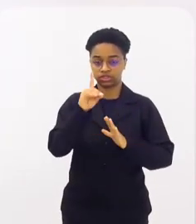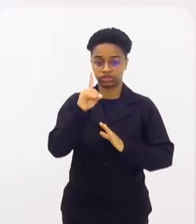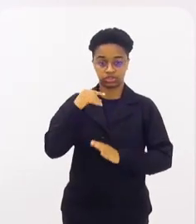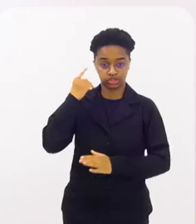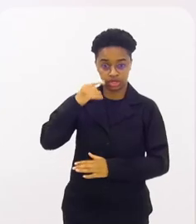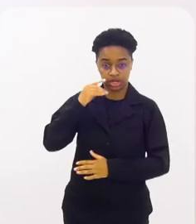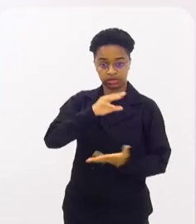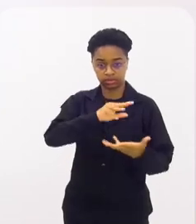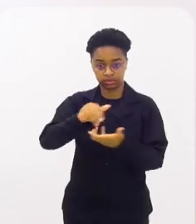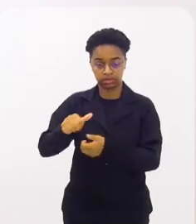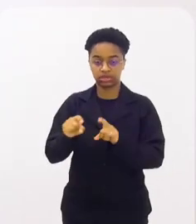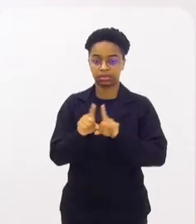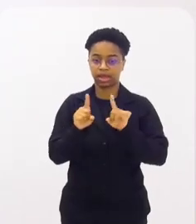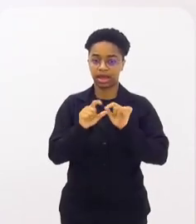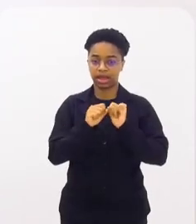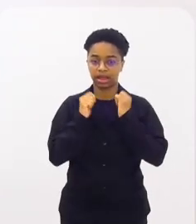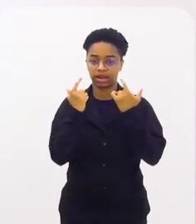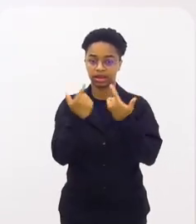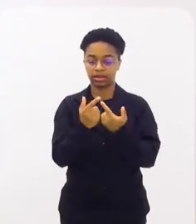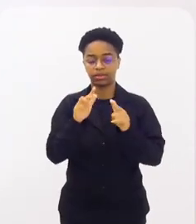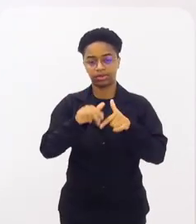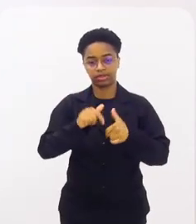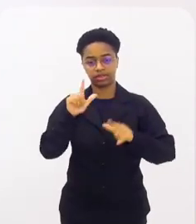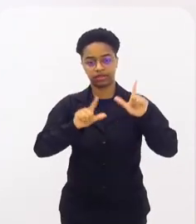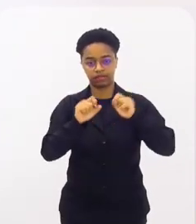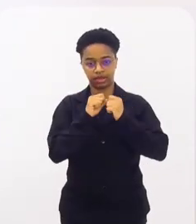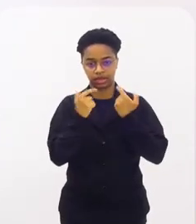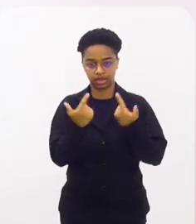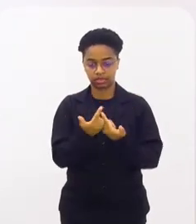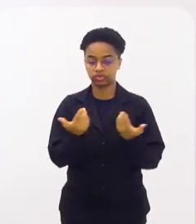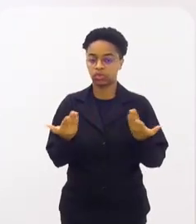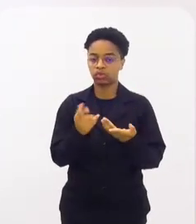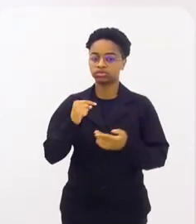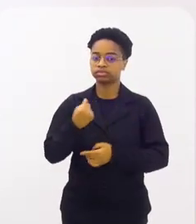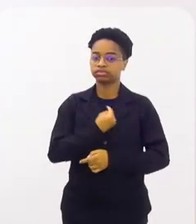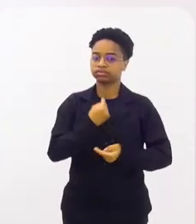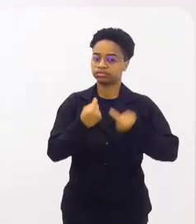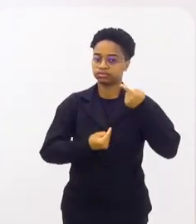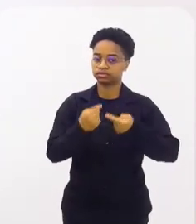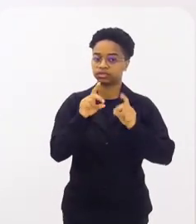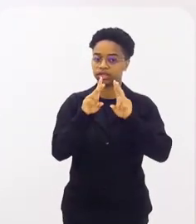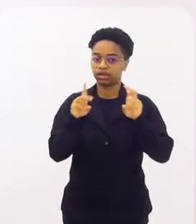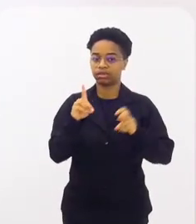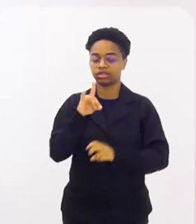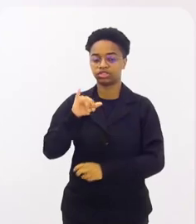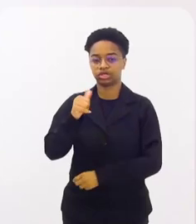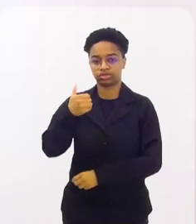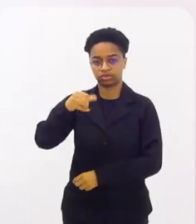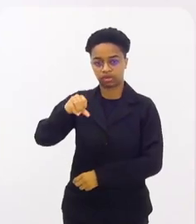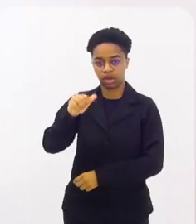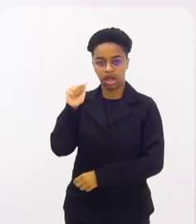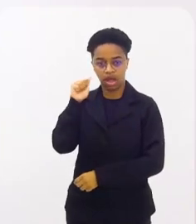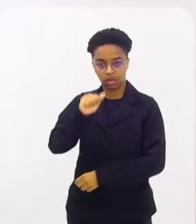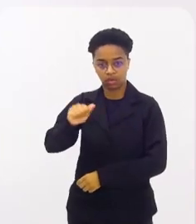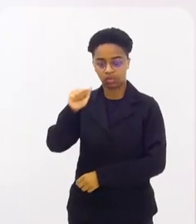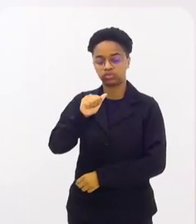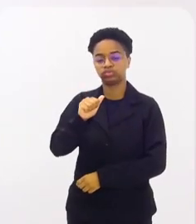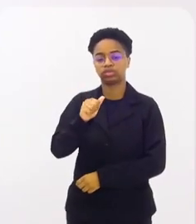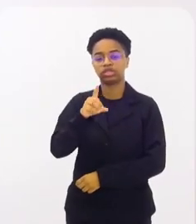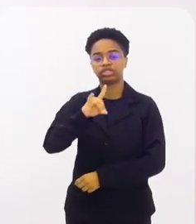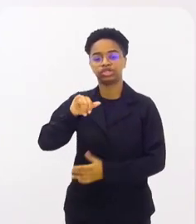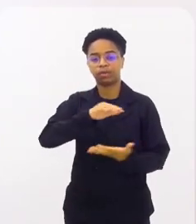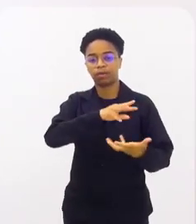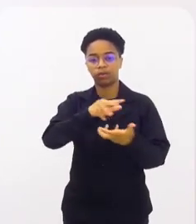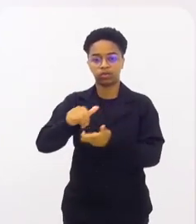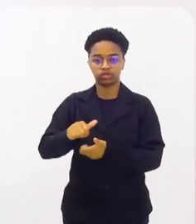de Direito Internacional e a Alerje, através aqui da TV Alerje. Trouxemos hoje o tema do dia 19 de agosto, Dia